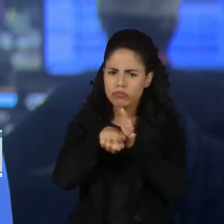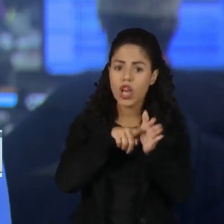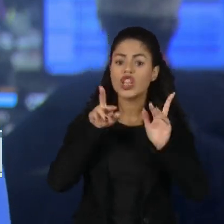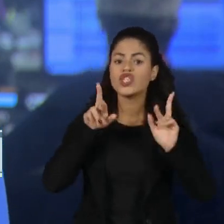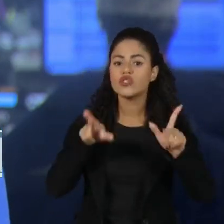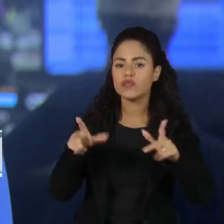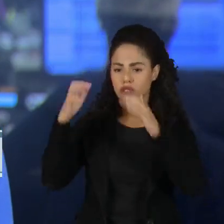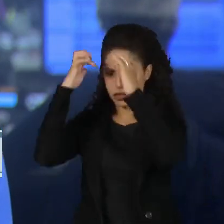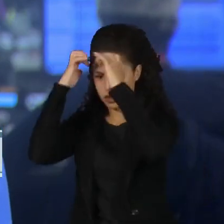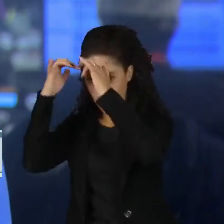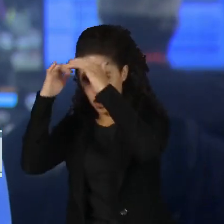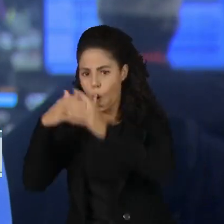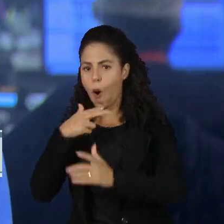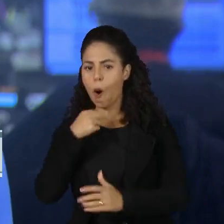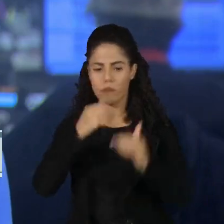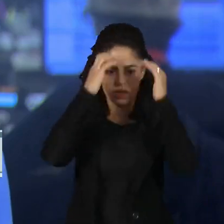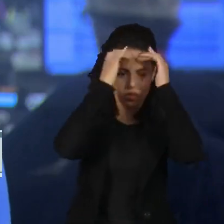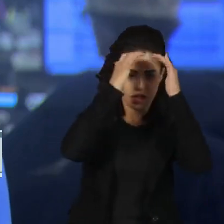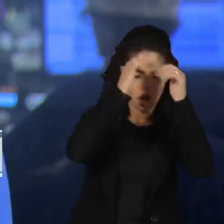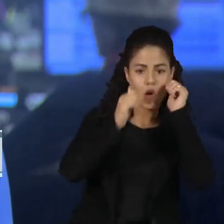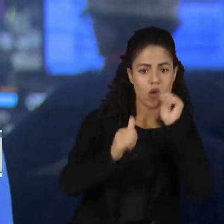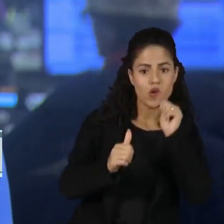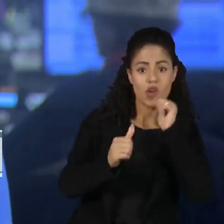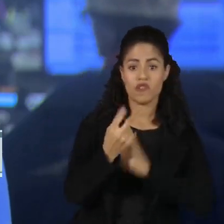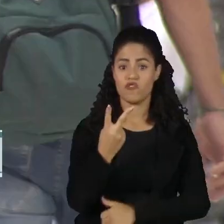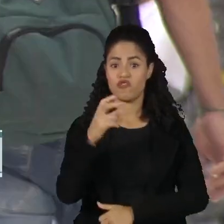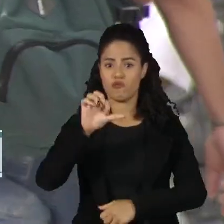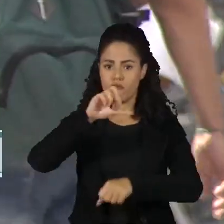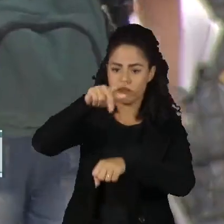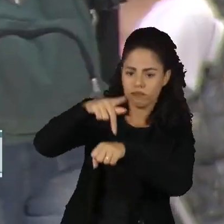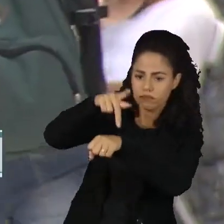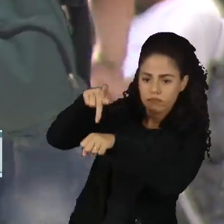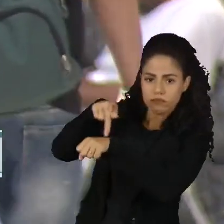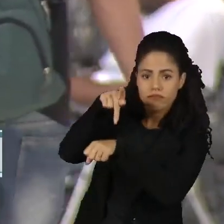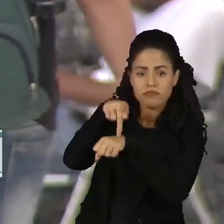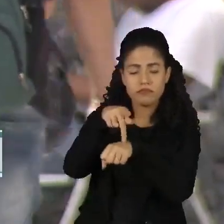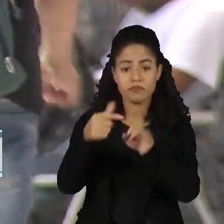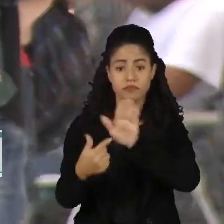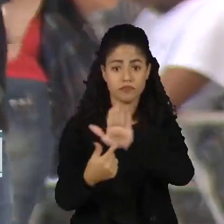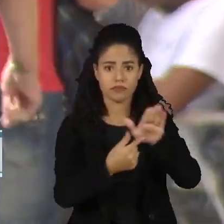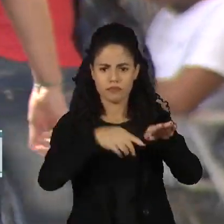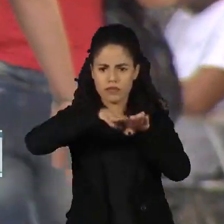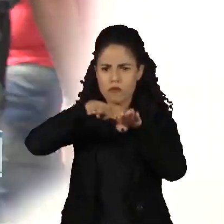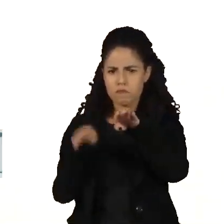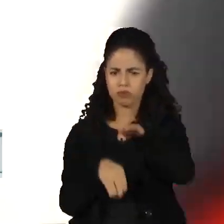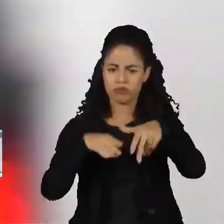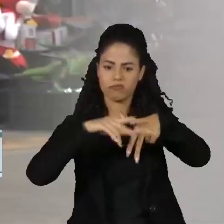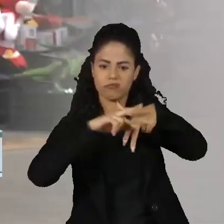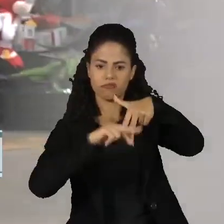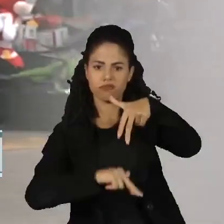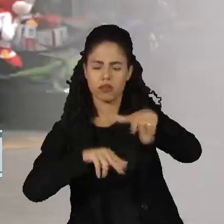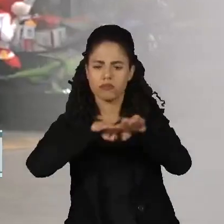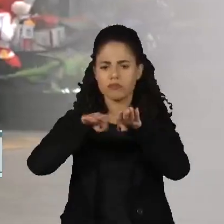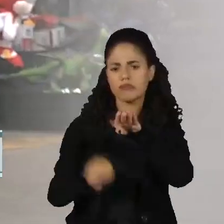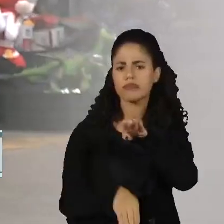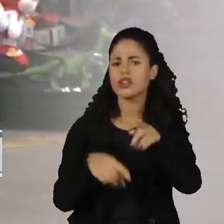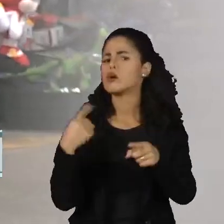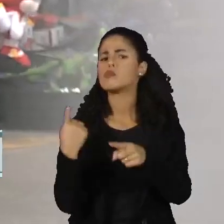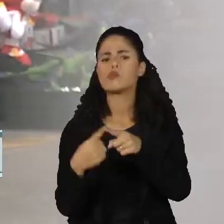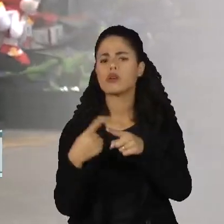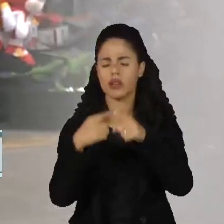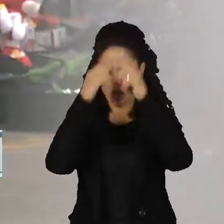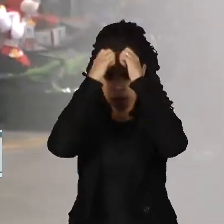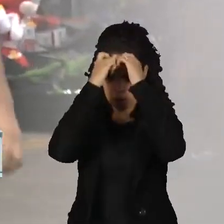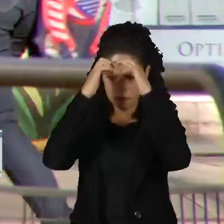o cérebro de homens e mulheres de 29 países. A desigualdade de gênero está diretamente associada ao